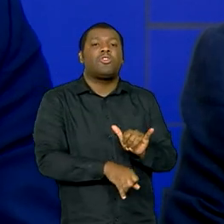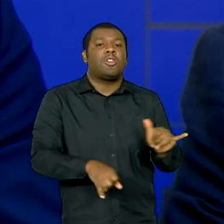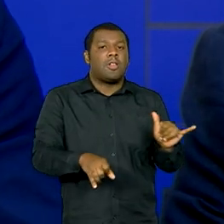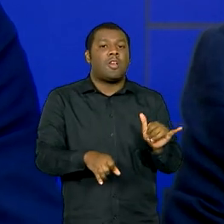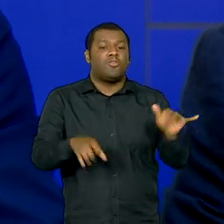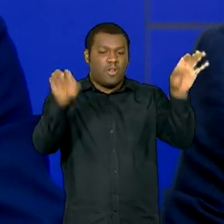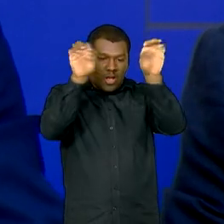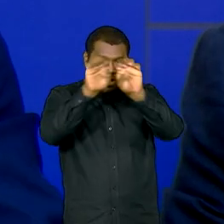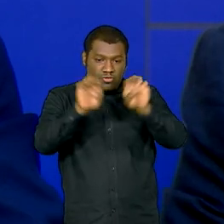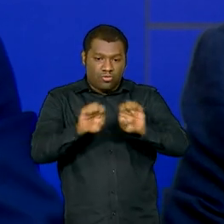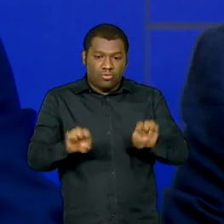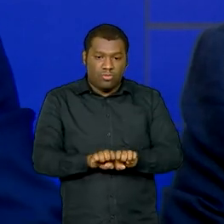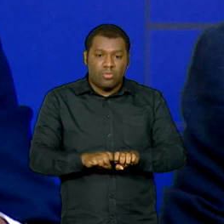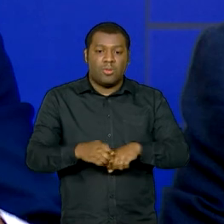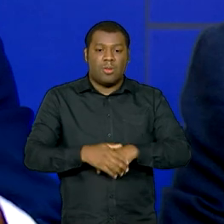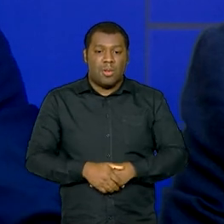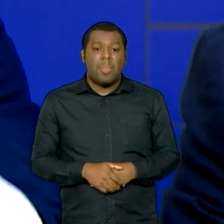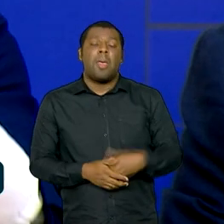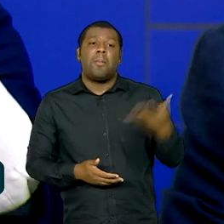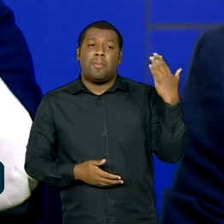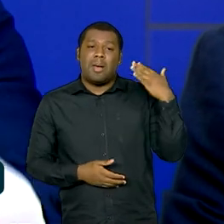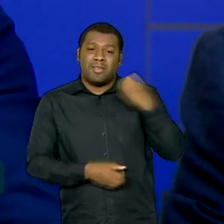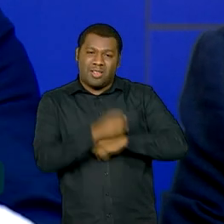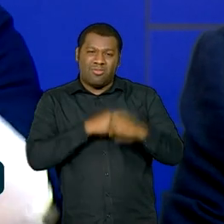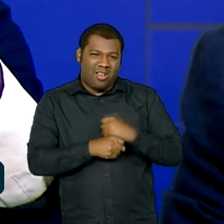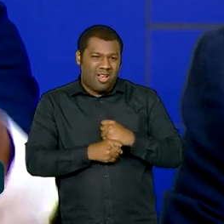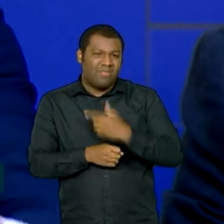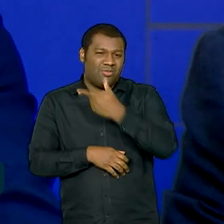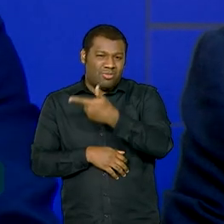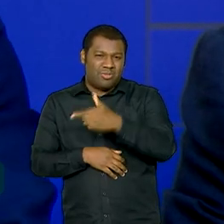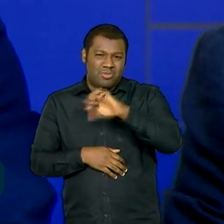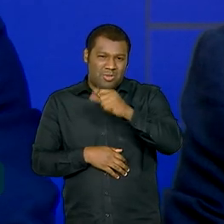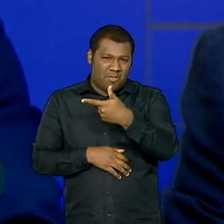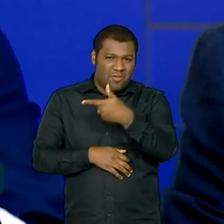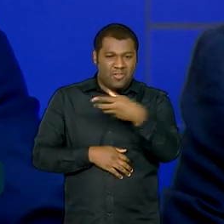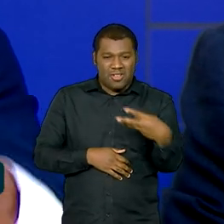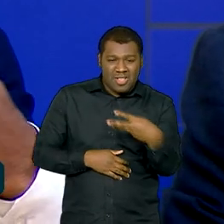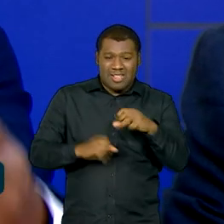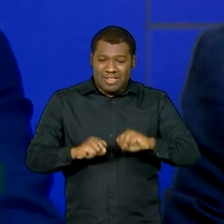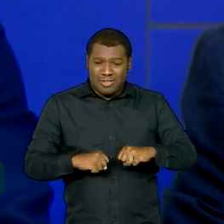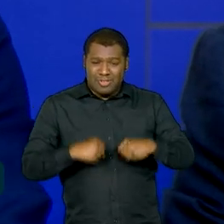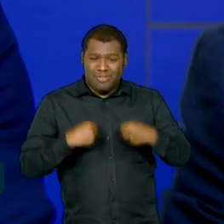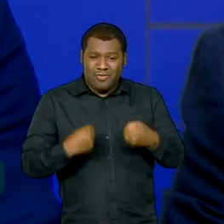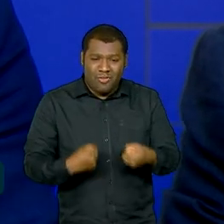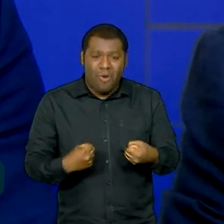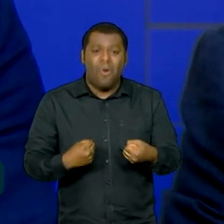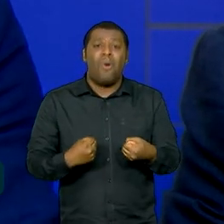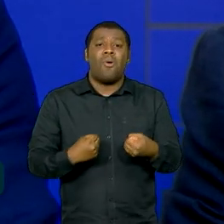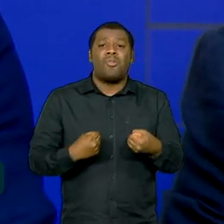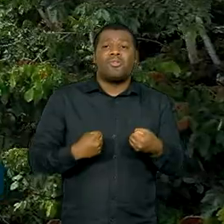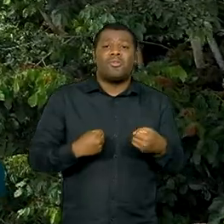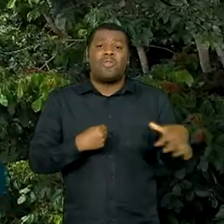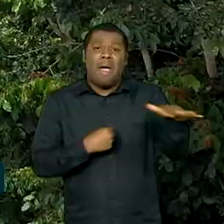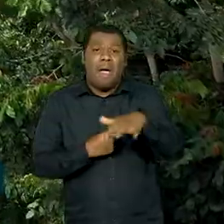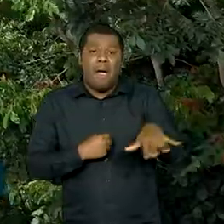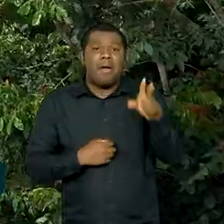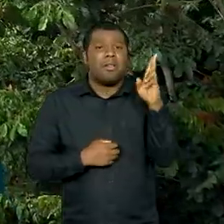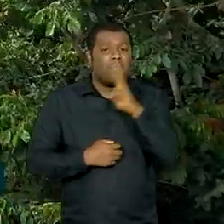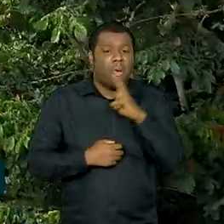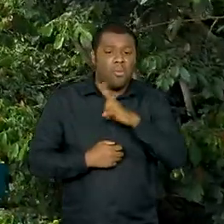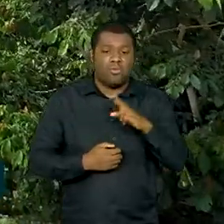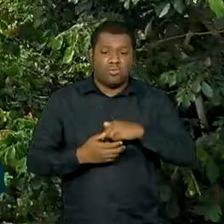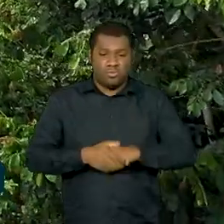emergência nós acabamos ocupando boa parte do nosso tempo e das nossas operações para as ações emergenciais. Será